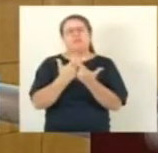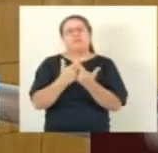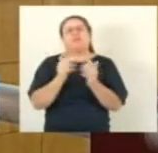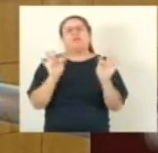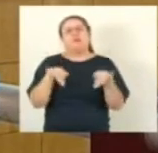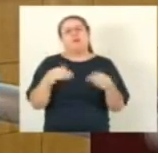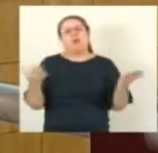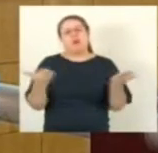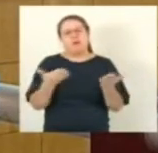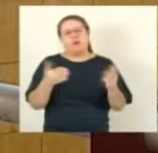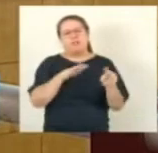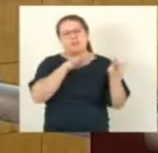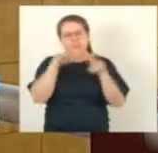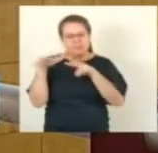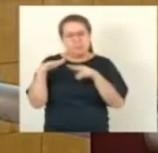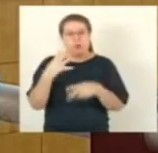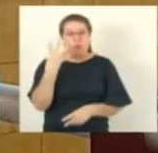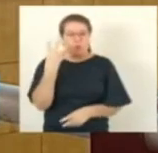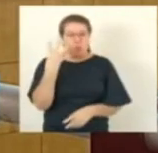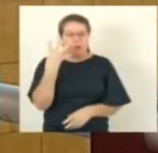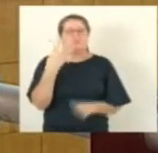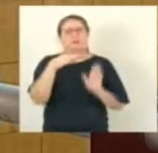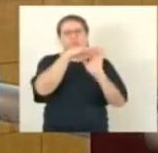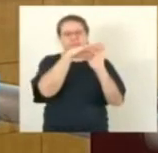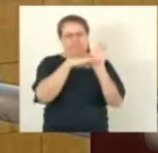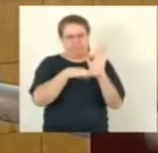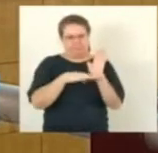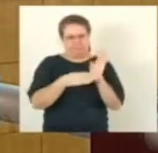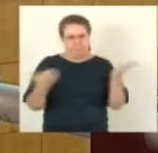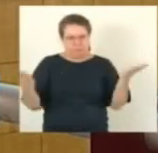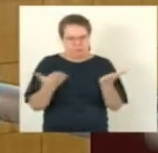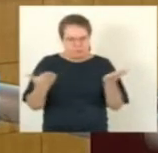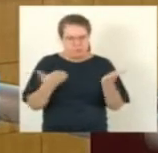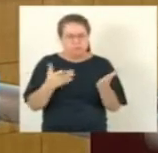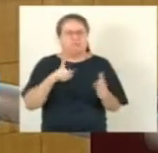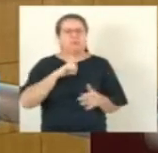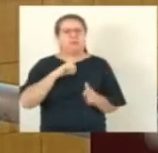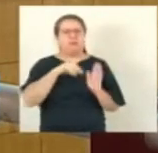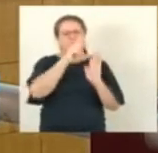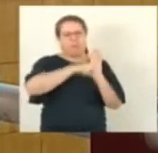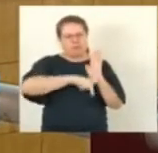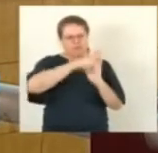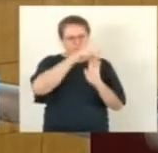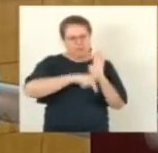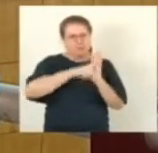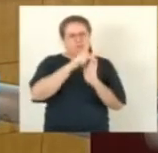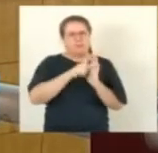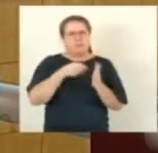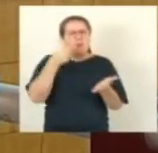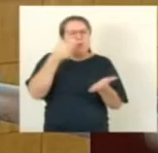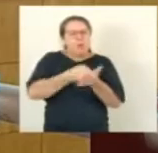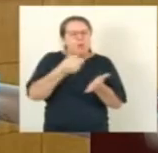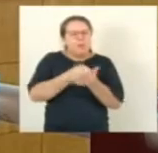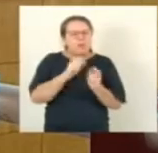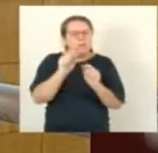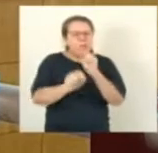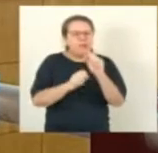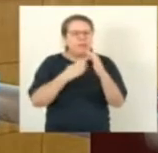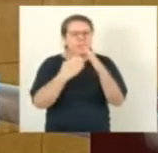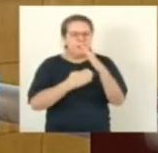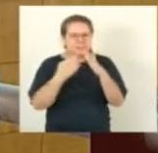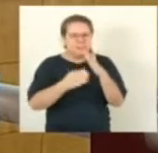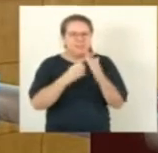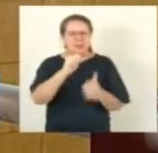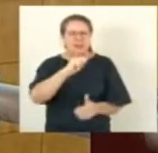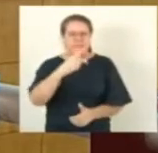Quatro urgências estão na pauta na ordem do dia de hoje. Entre elas está o projeto que obriga empresas de aplicativos de